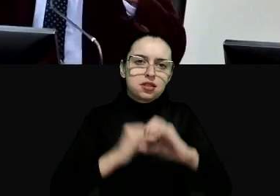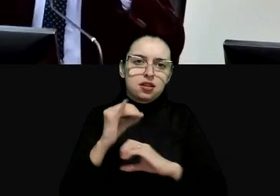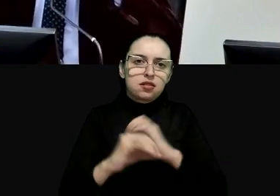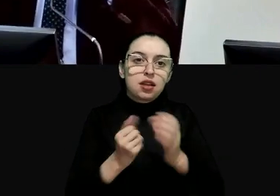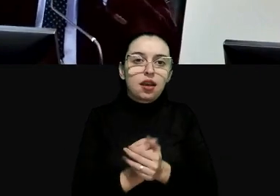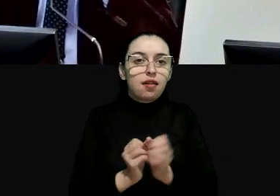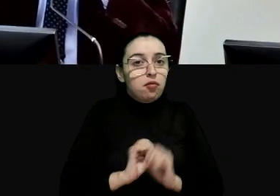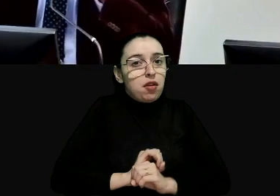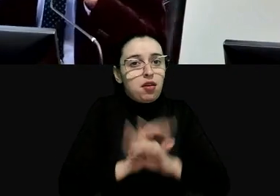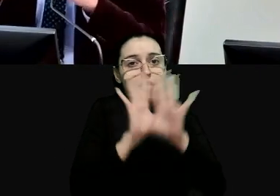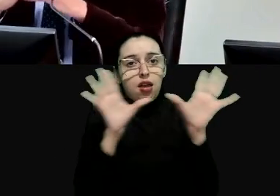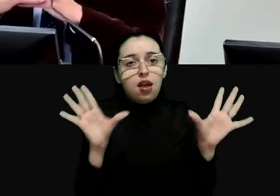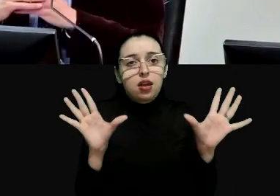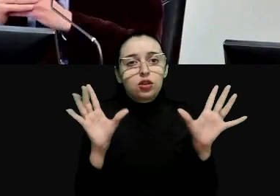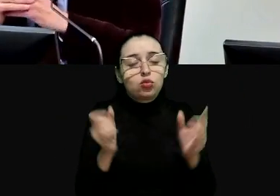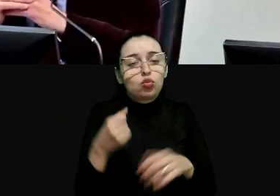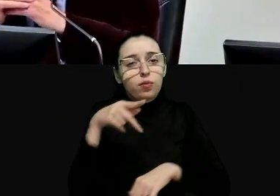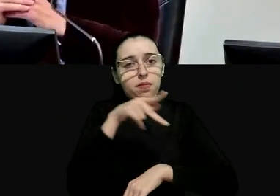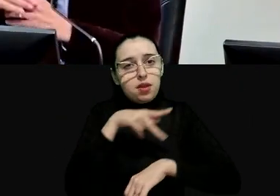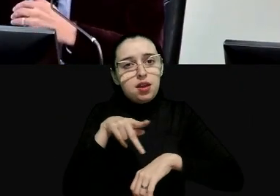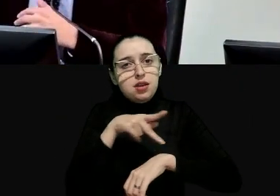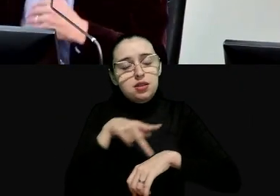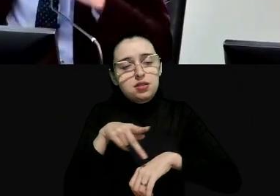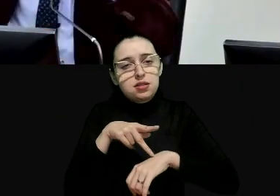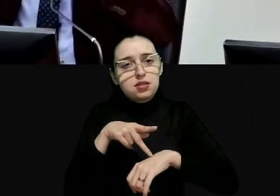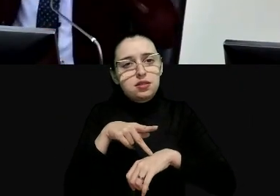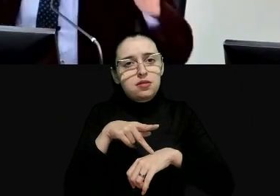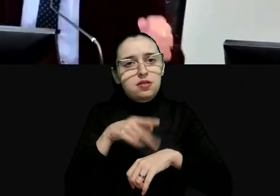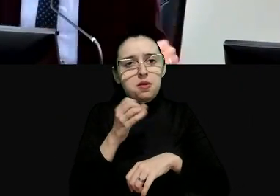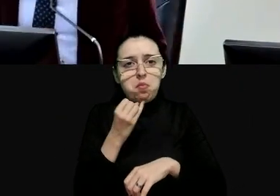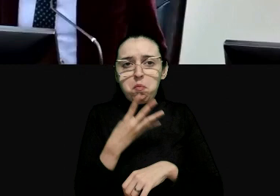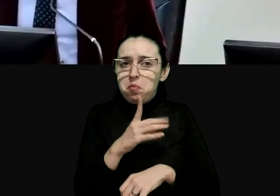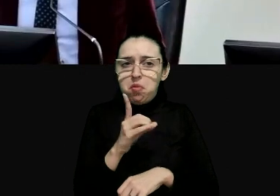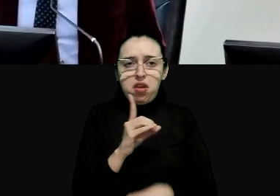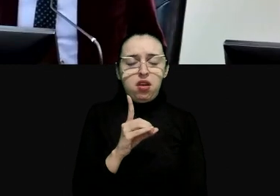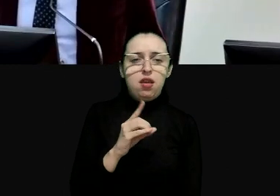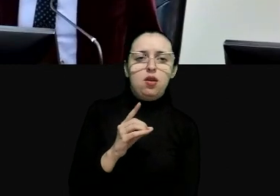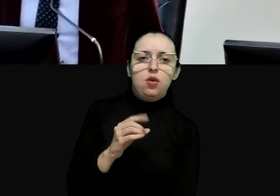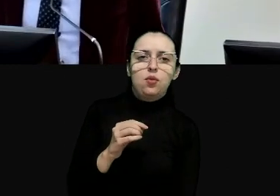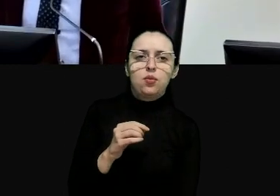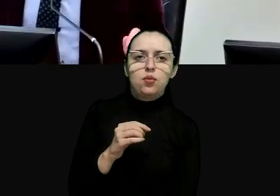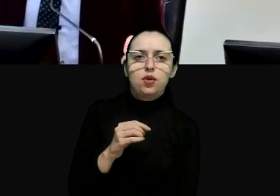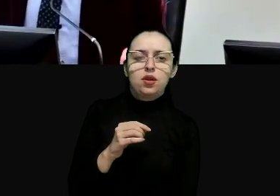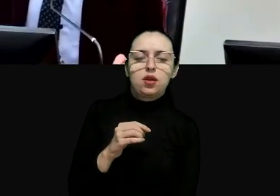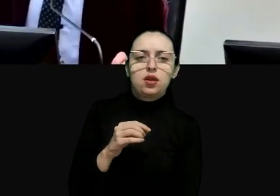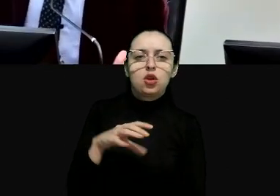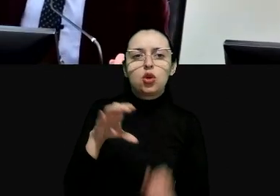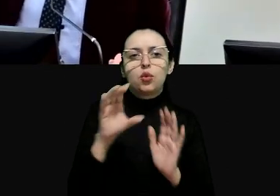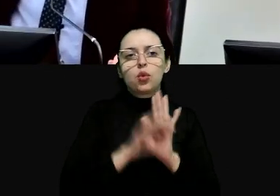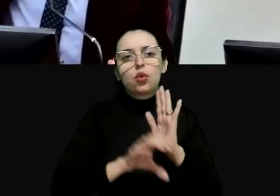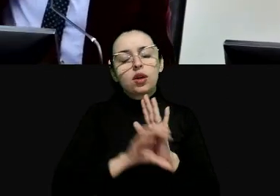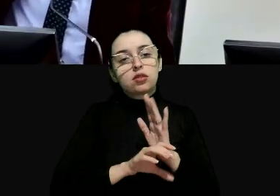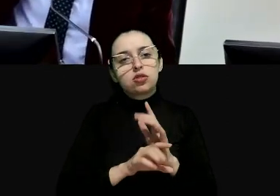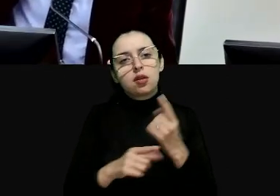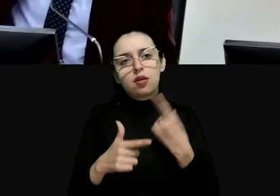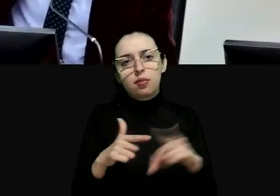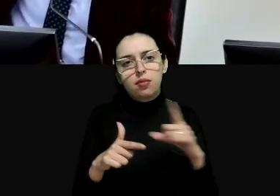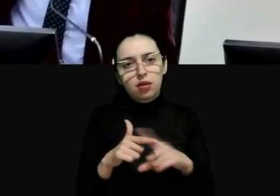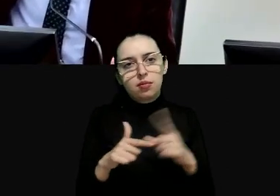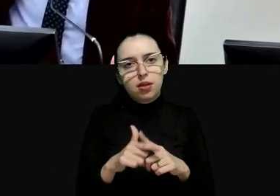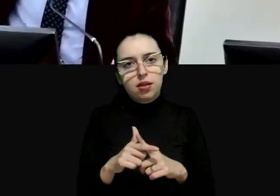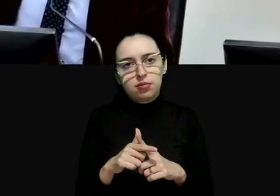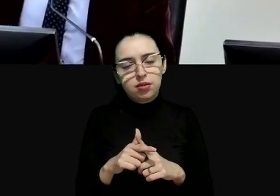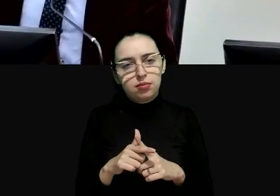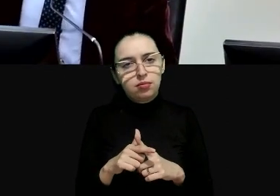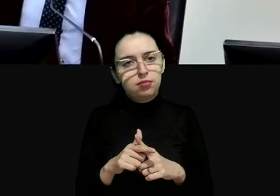estava claro que a situação no estava bem na luz da constitucional mas se dizia que isso é um problema